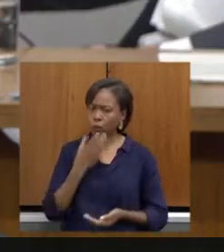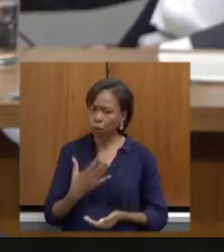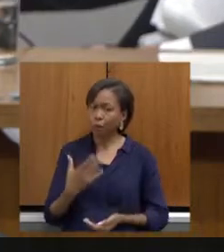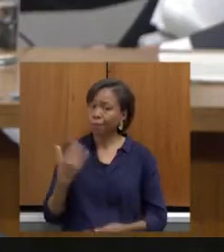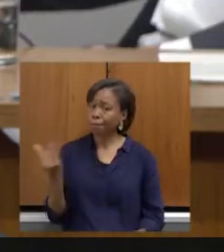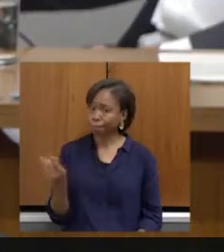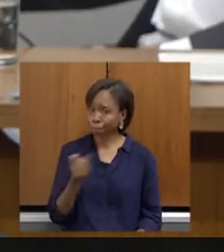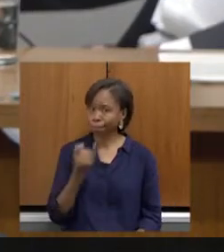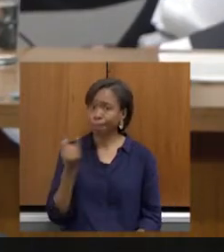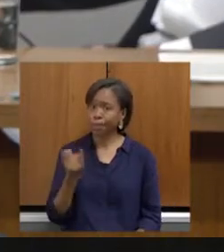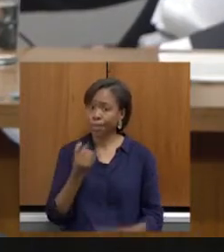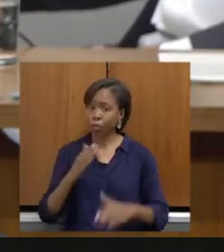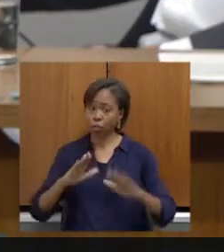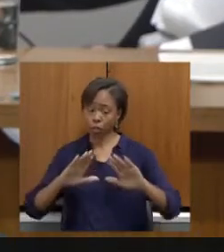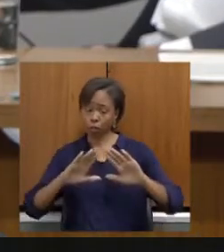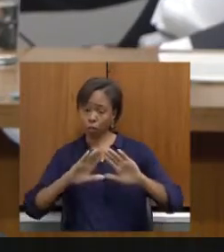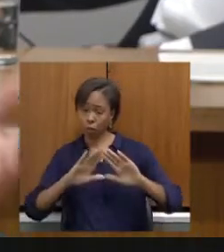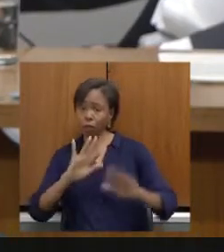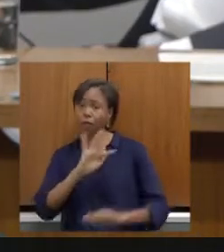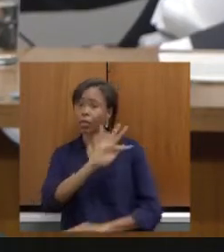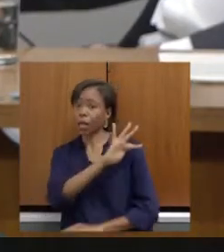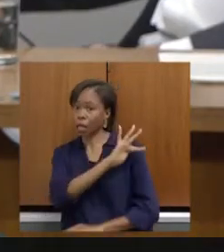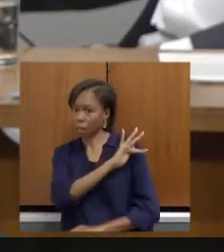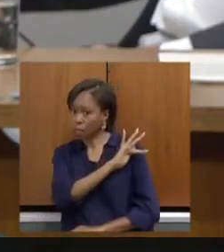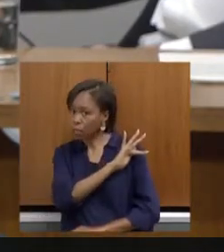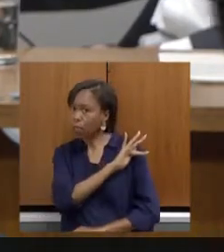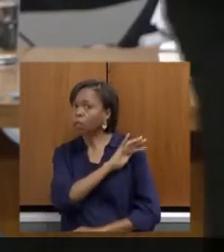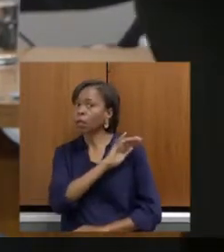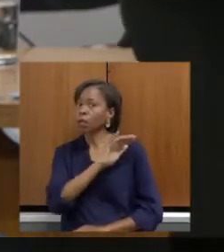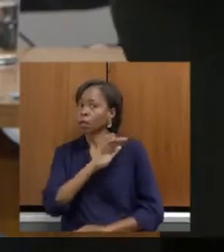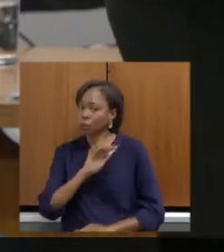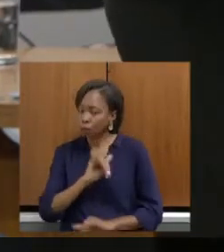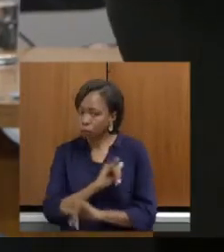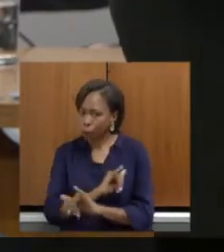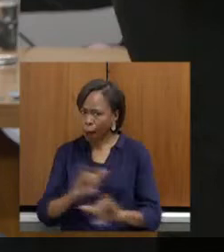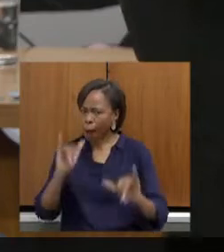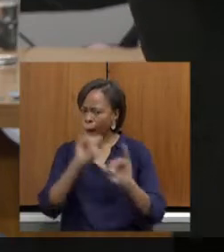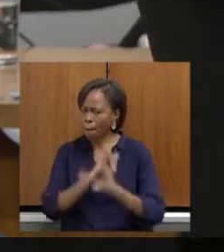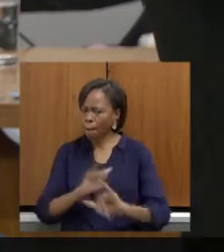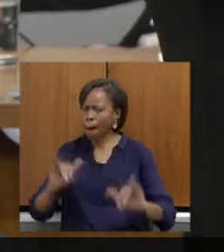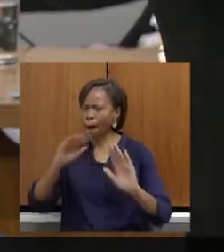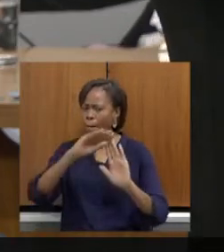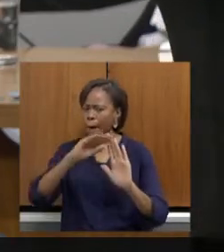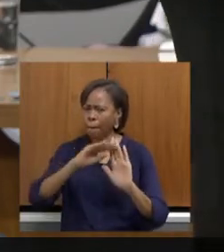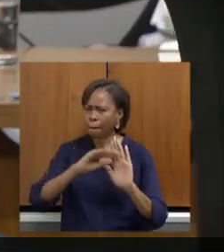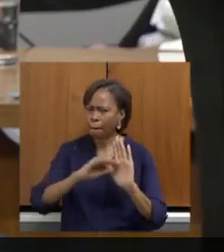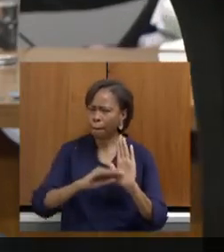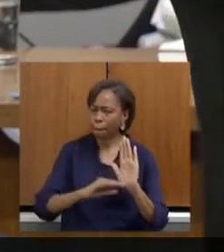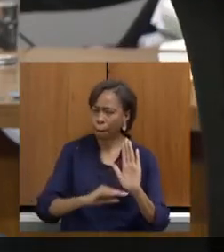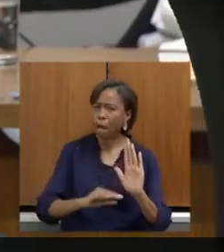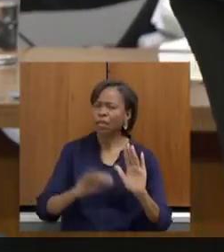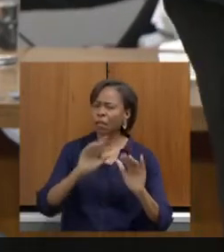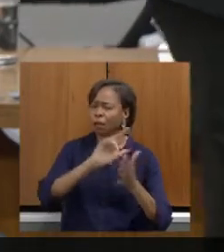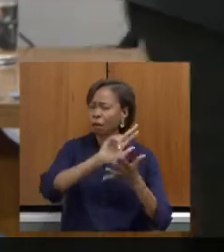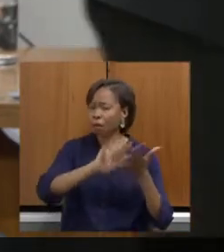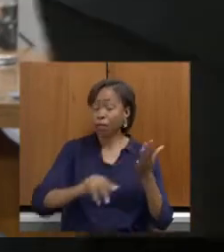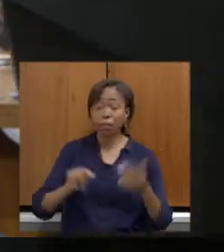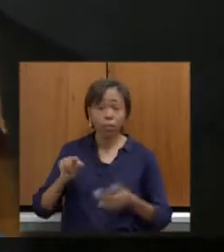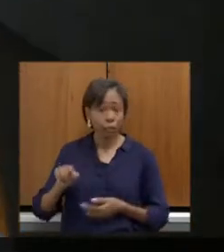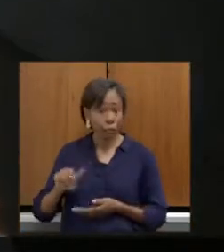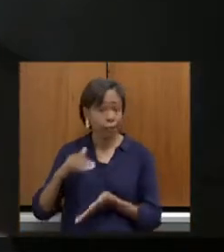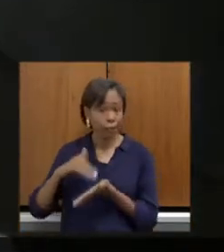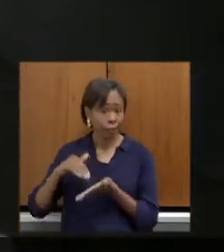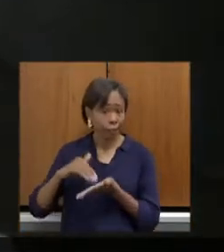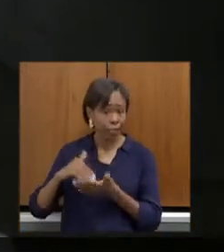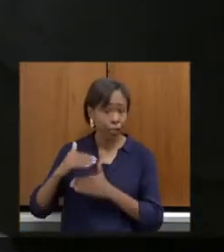importante que é o Assembleia Fiscaliza, no qual a secretária apresenta as ações, mas ainda mais nós que estamos dentro de uma Secretaria de Desenvolvimento Social com muitas